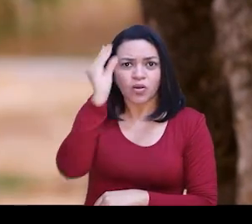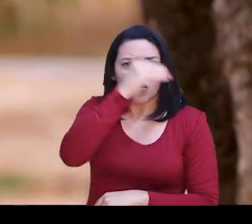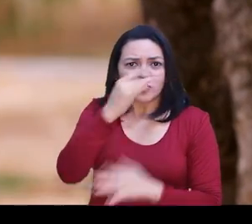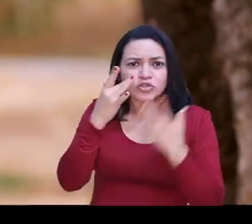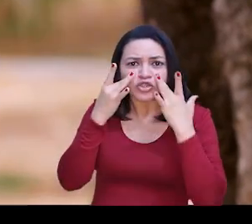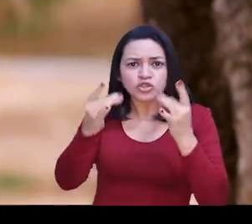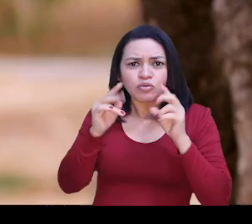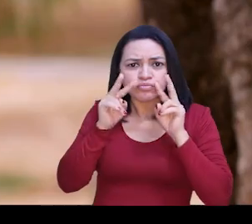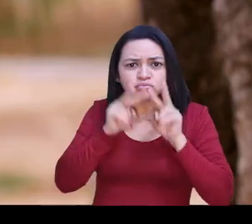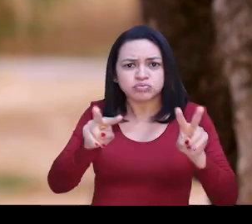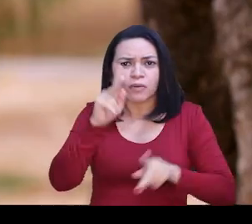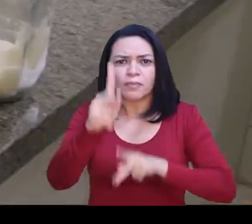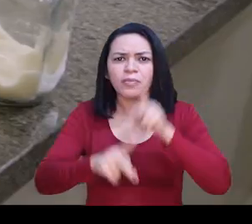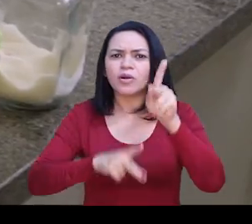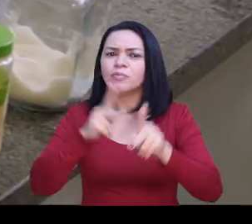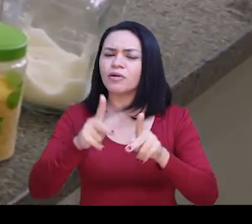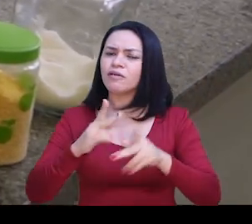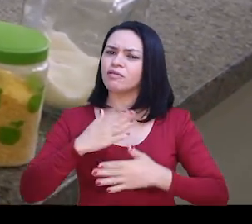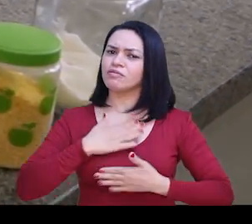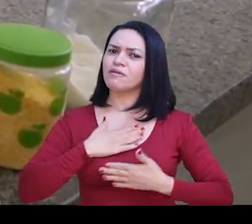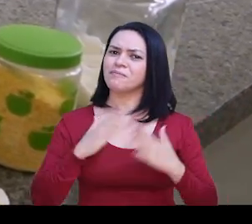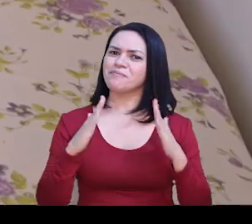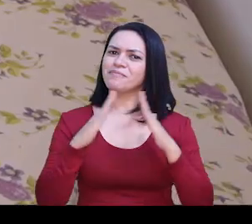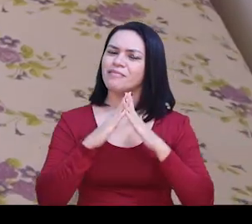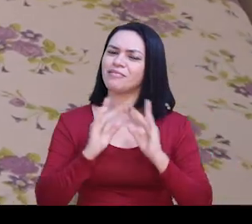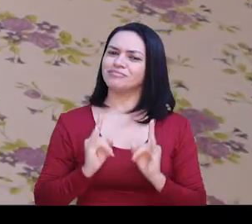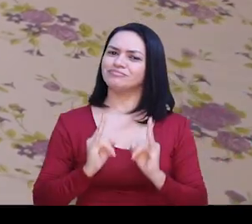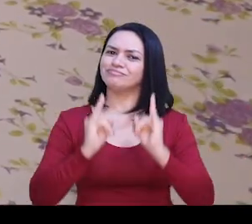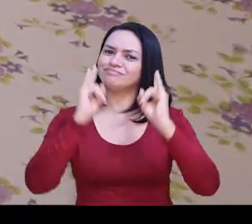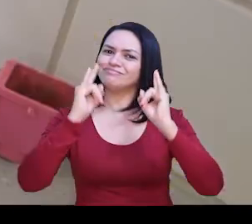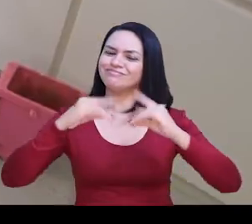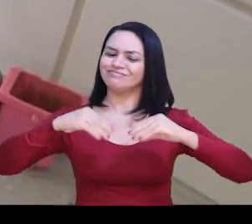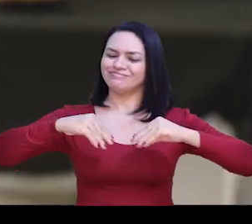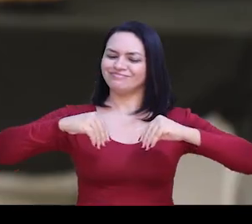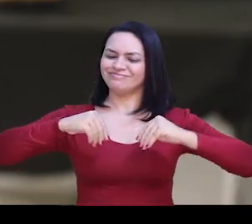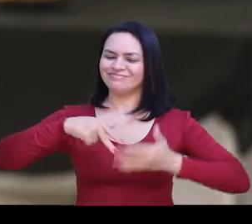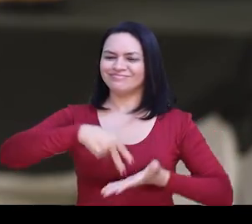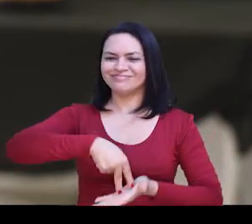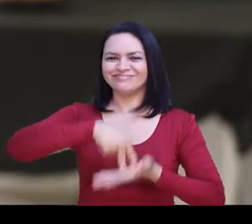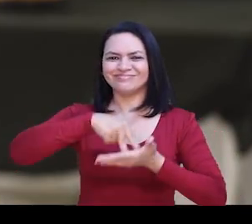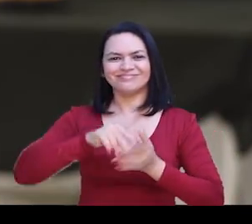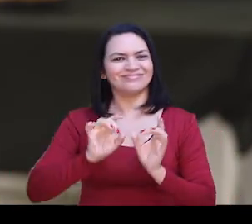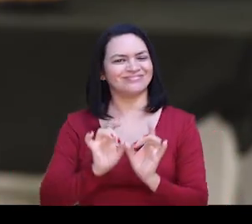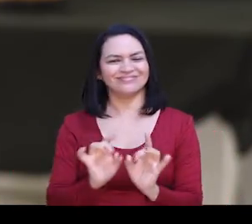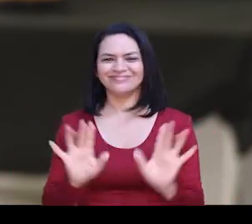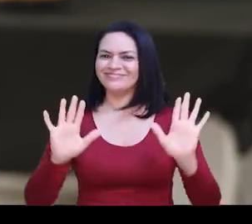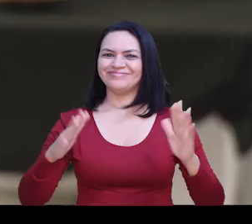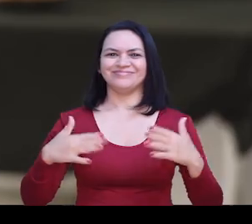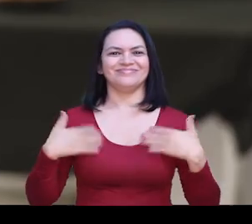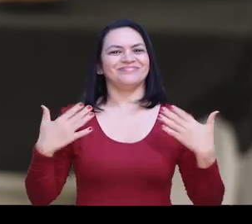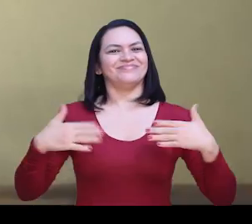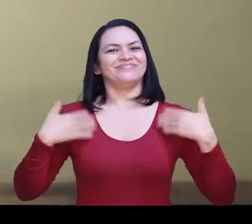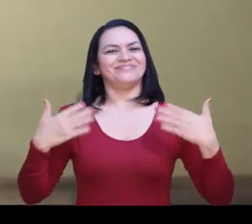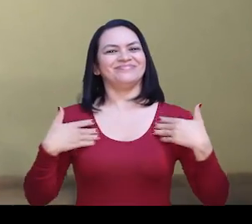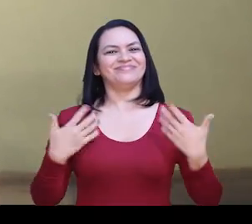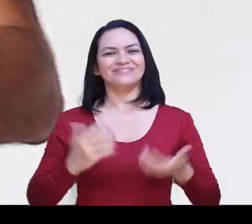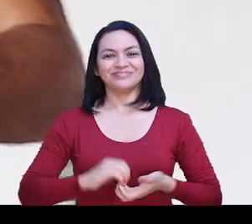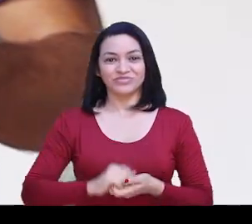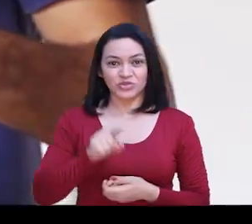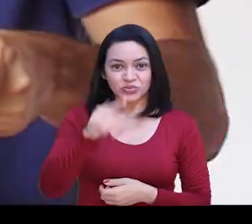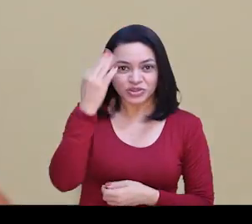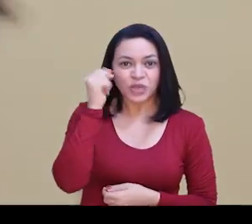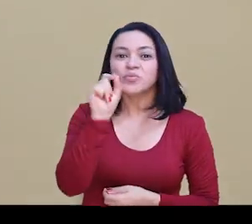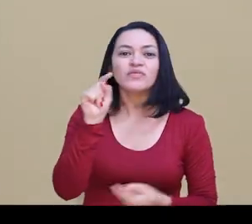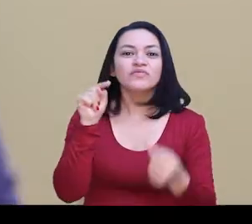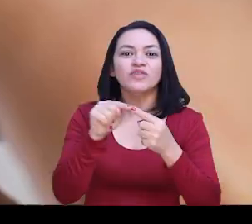olhou muito pra população. Vou ter minha casa, meu apartamentinho, tenho a terra firme. Agora é só alegria. E